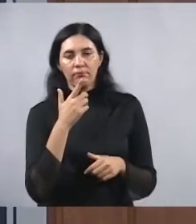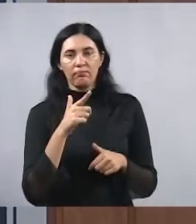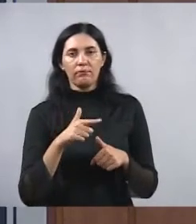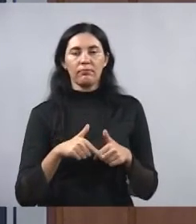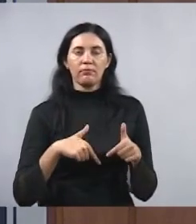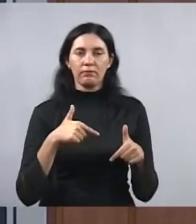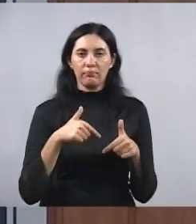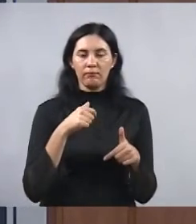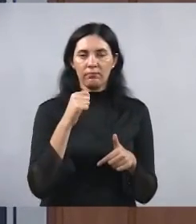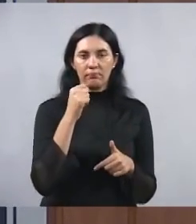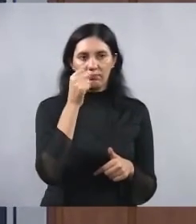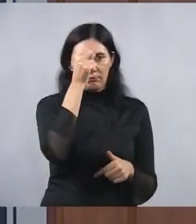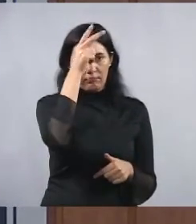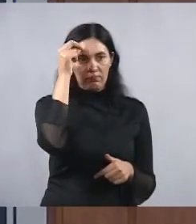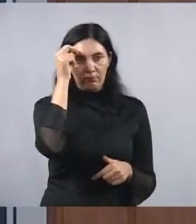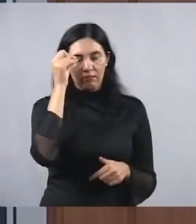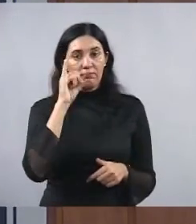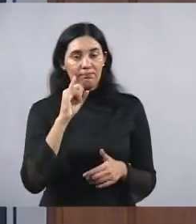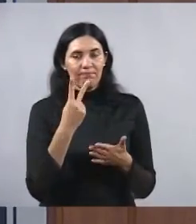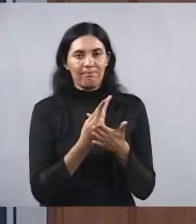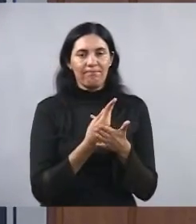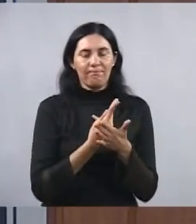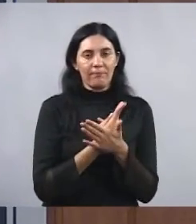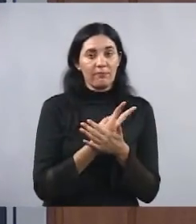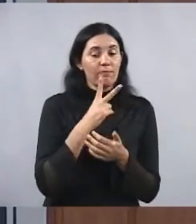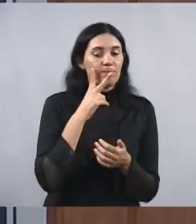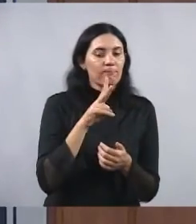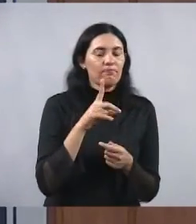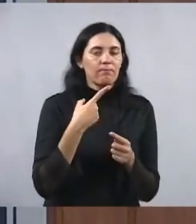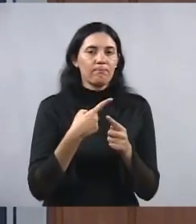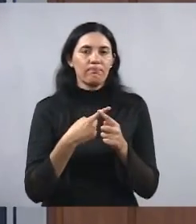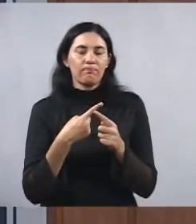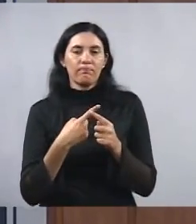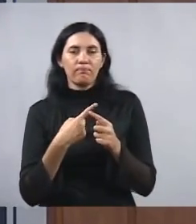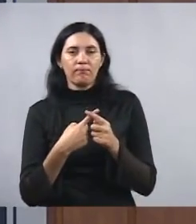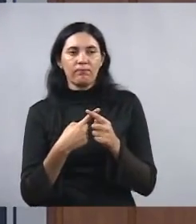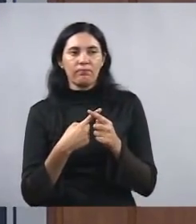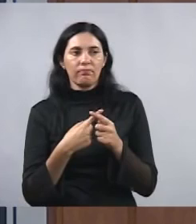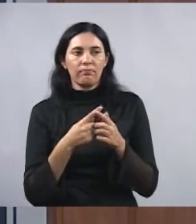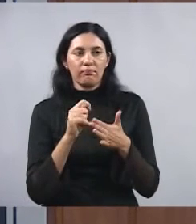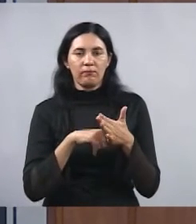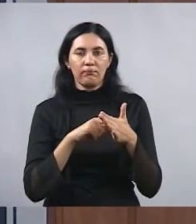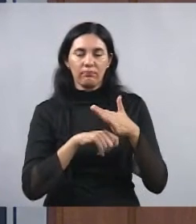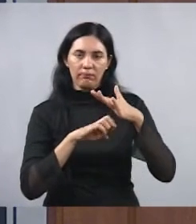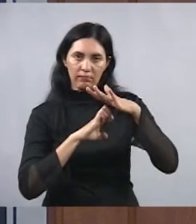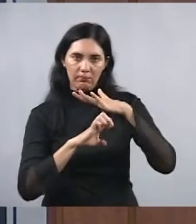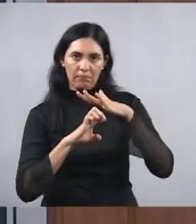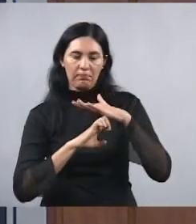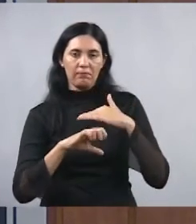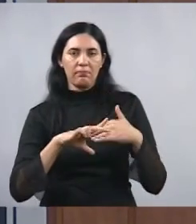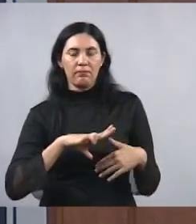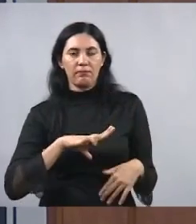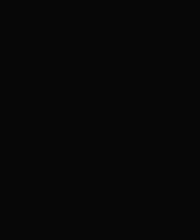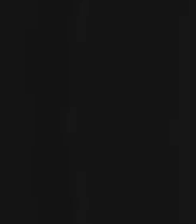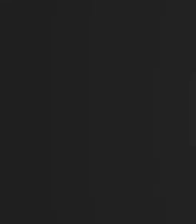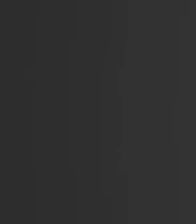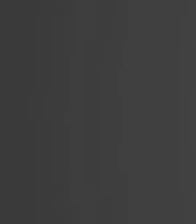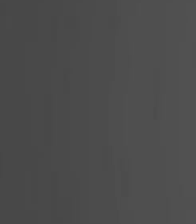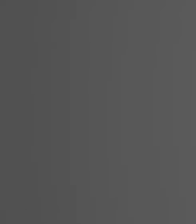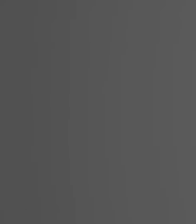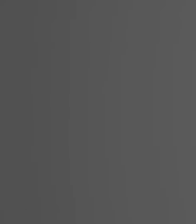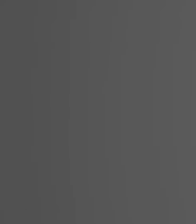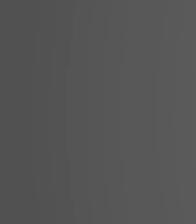Prefeitura. Se não for, nós vamos ver por que razão está se contratando. Muito obrigado, Sr. Presidente.